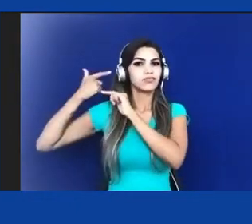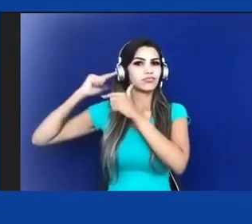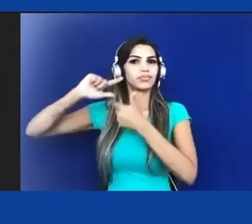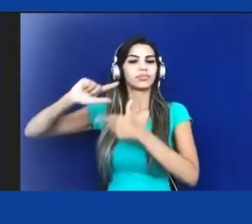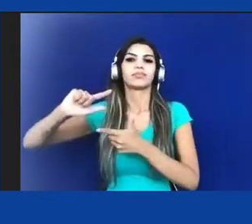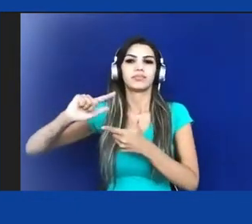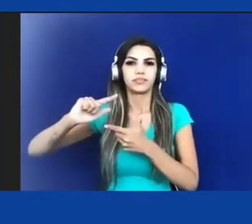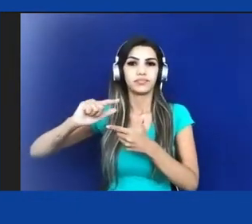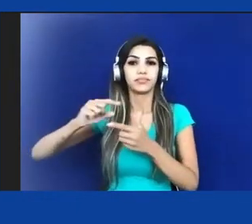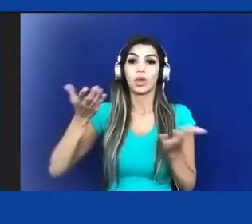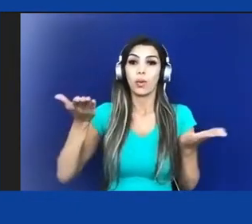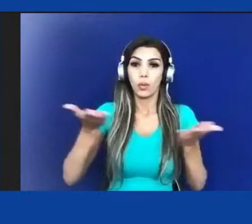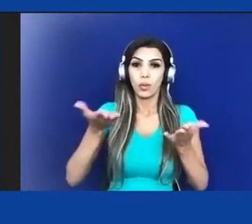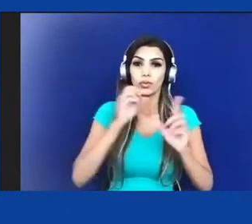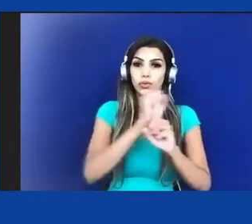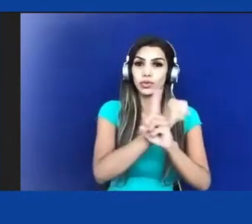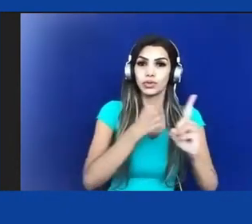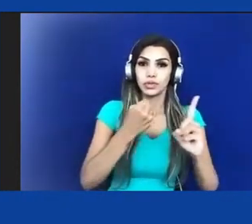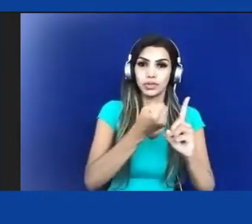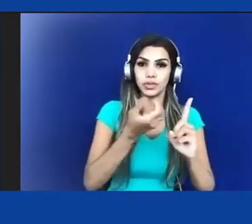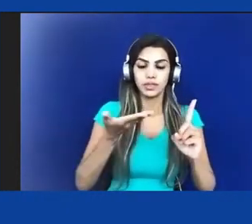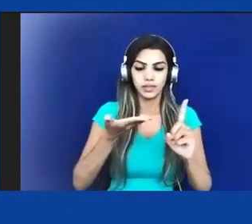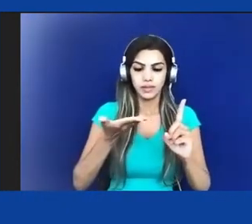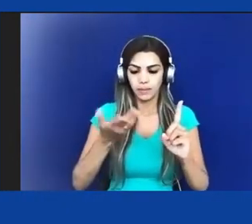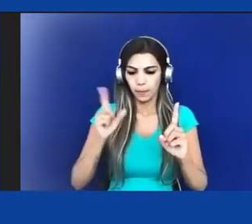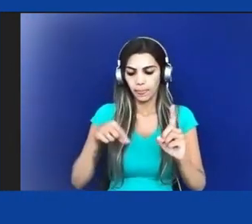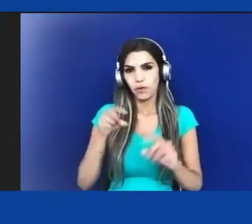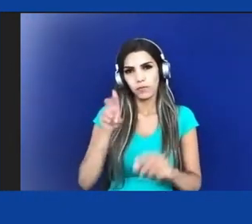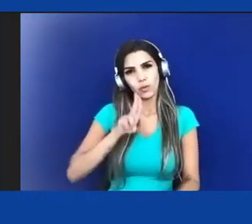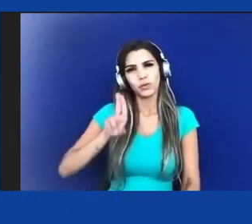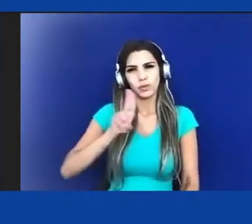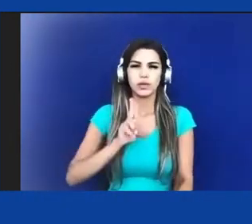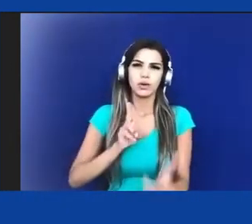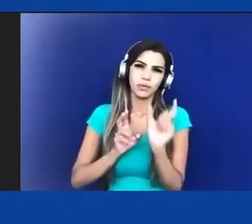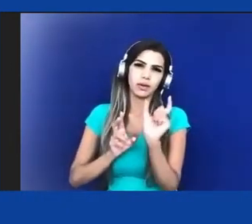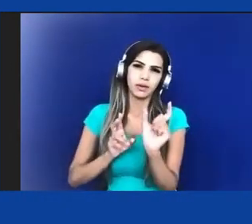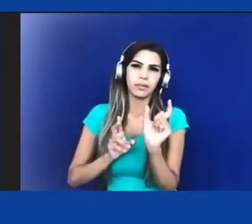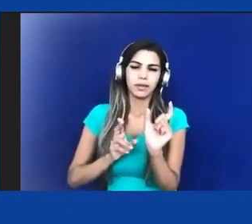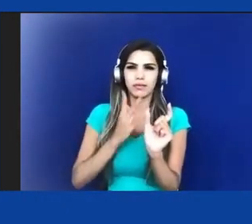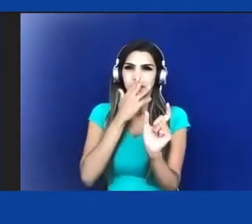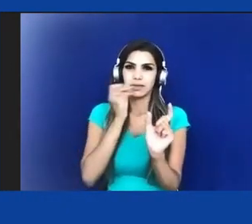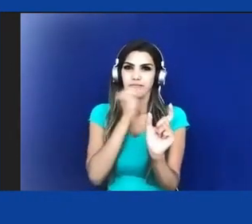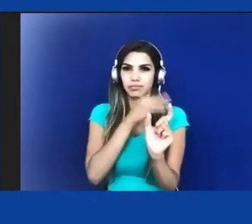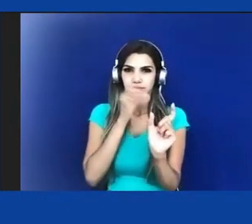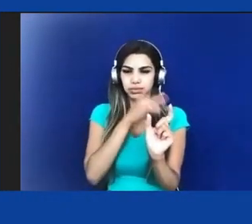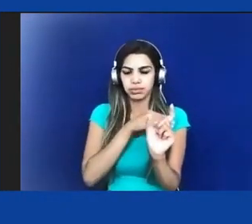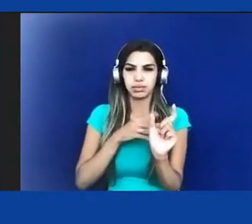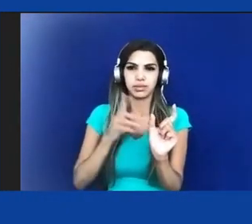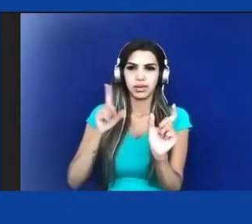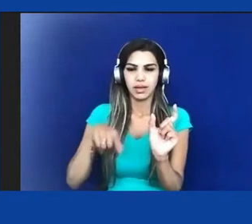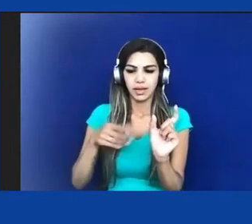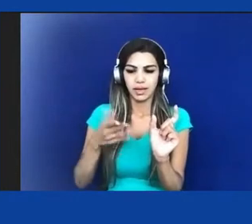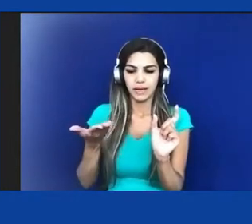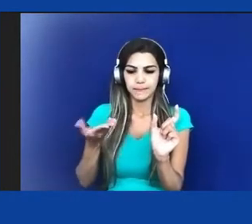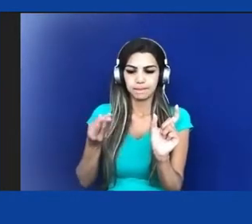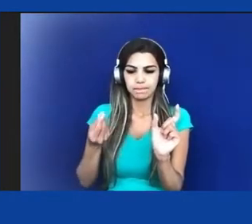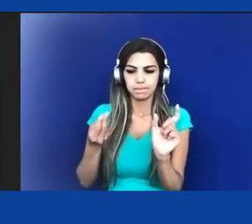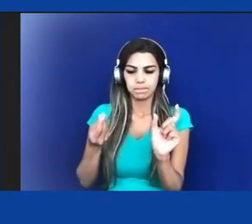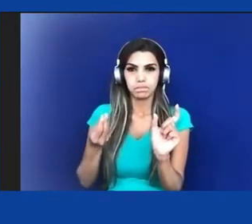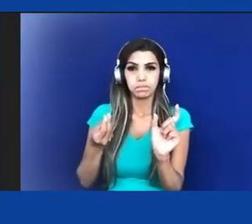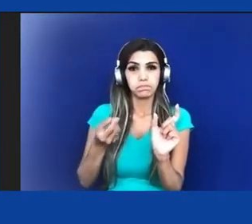nossa... eu vou utilizar uma palavra que certamente é um exagero, mas faz parte da nossa história